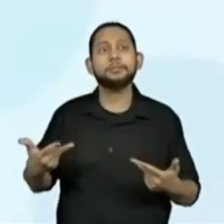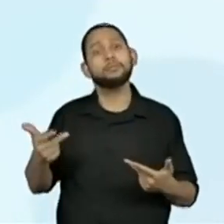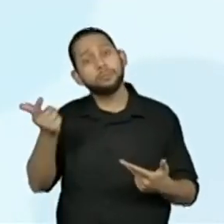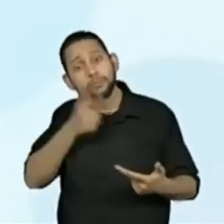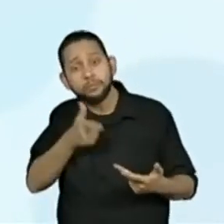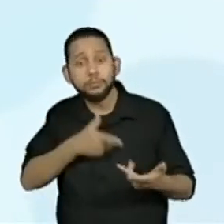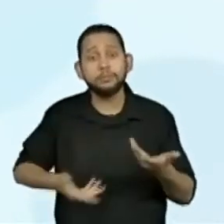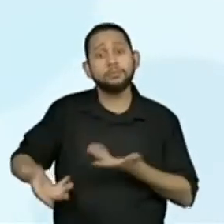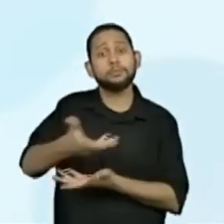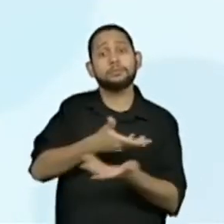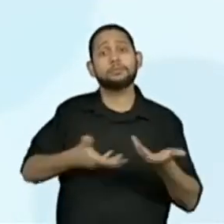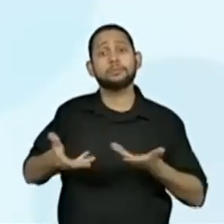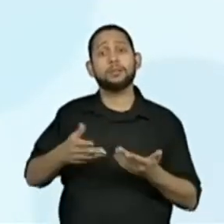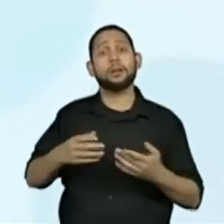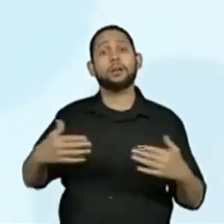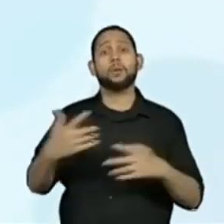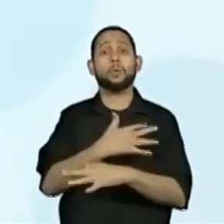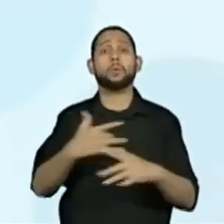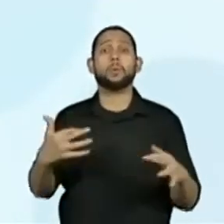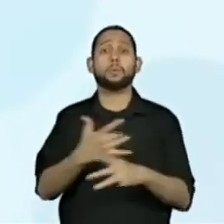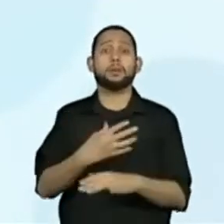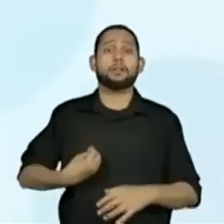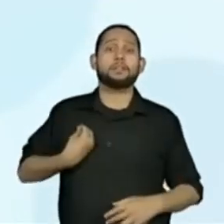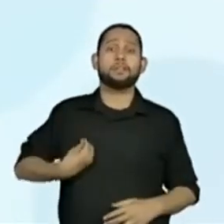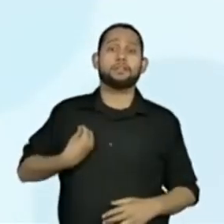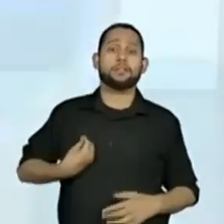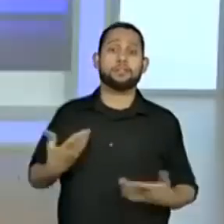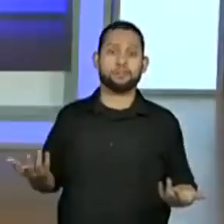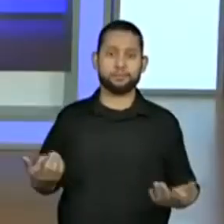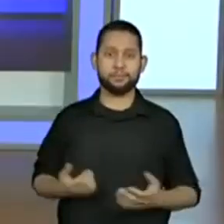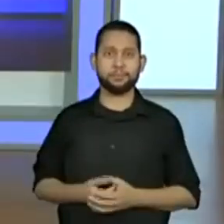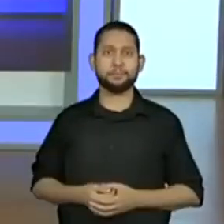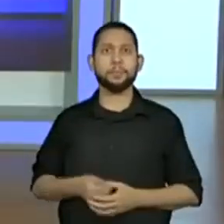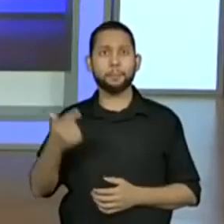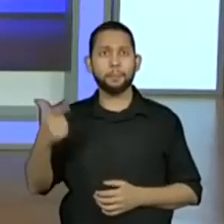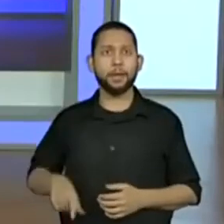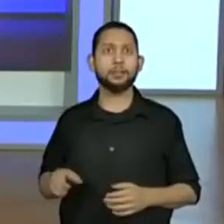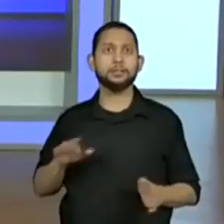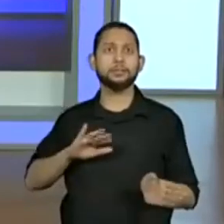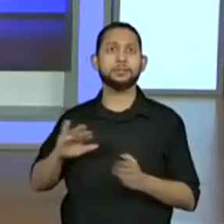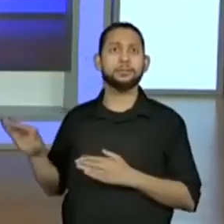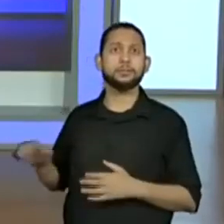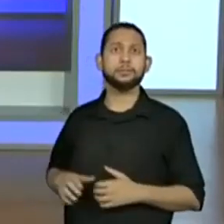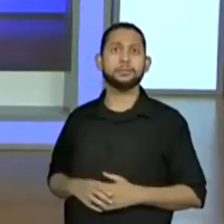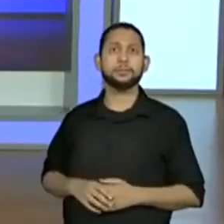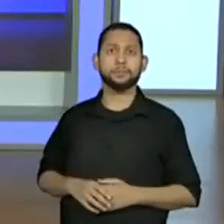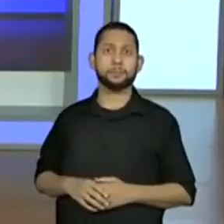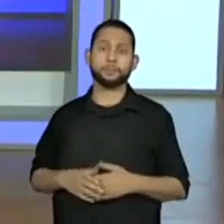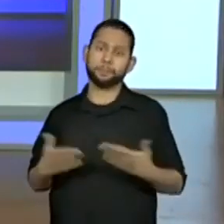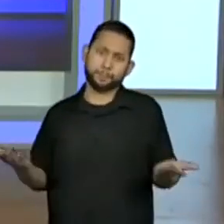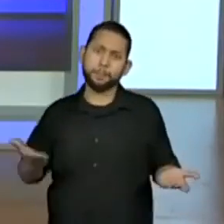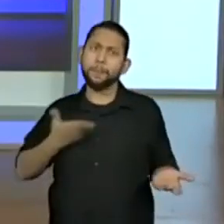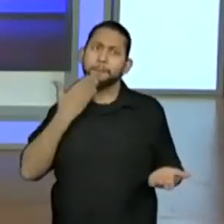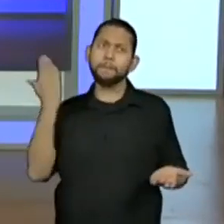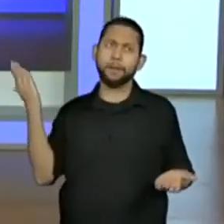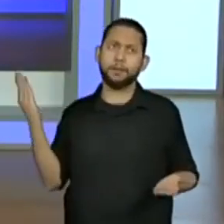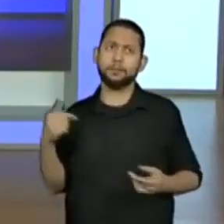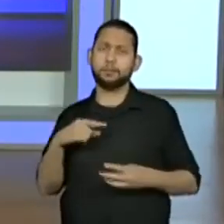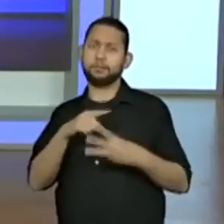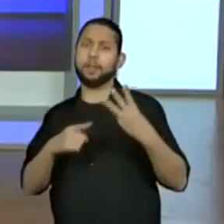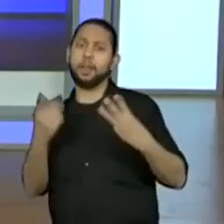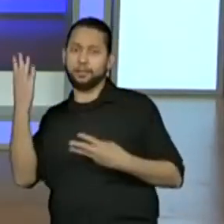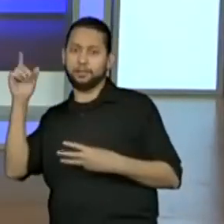urbana. Legal. vamos para mais uma. Agora ficou fácil, hein?